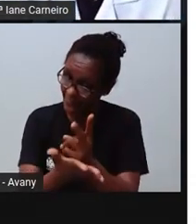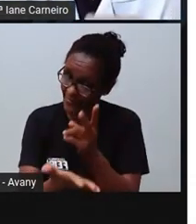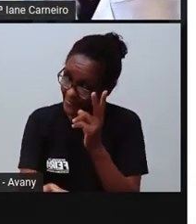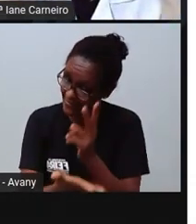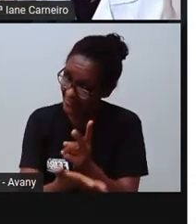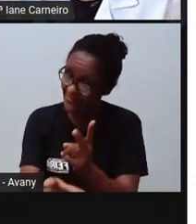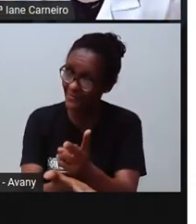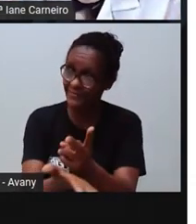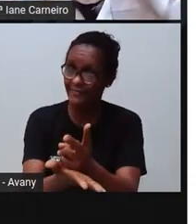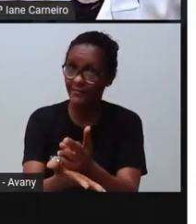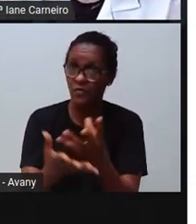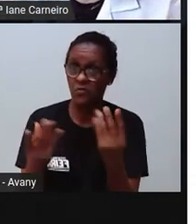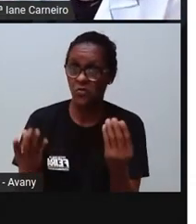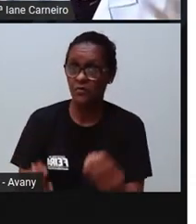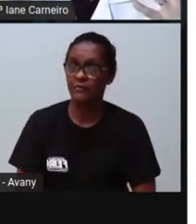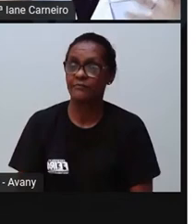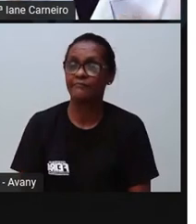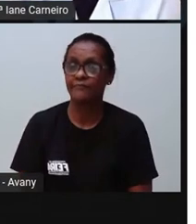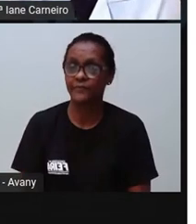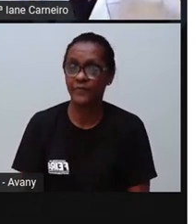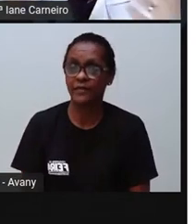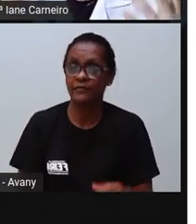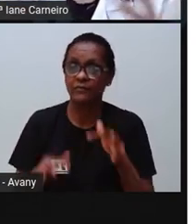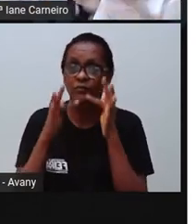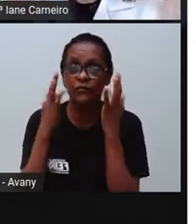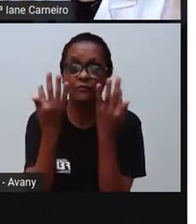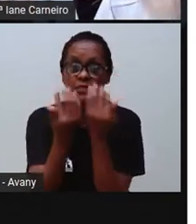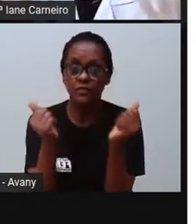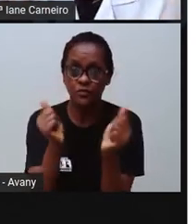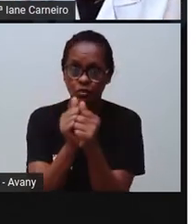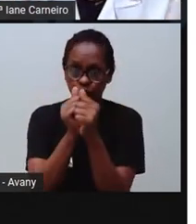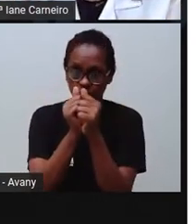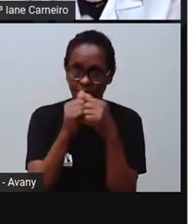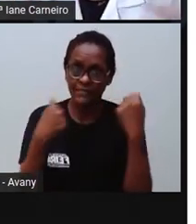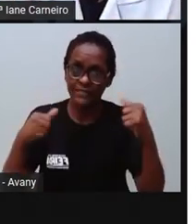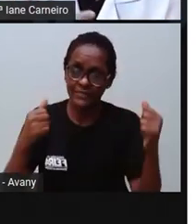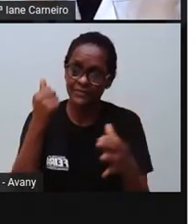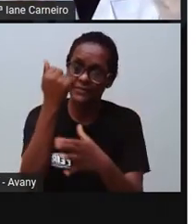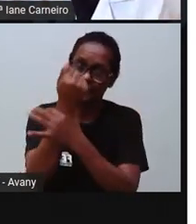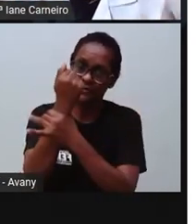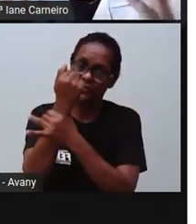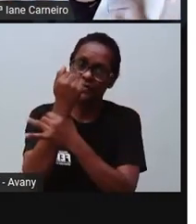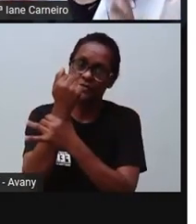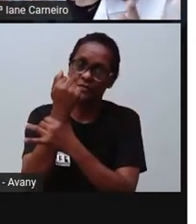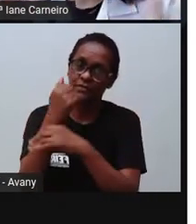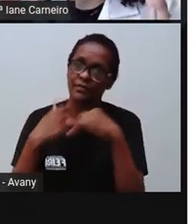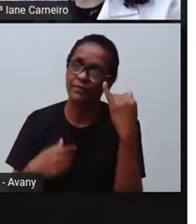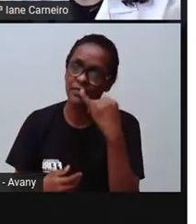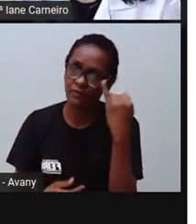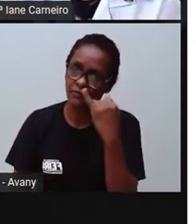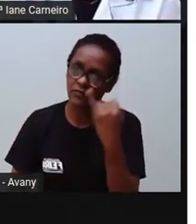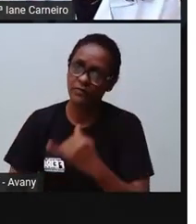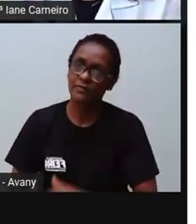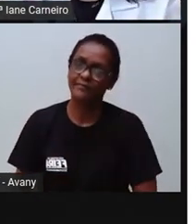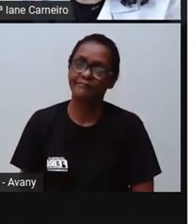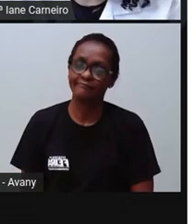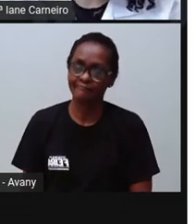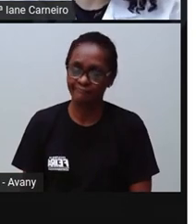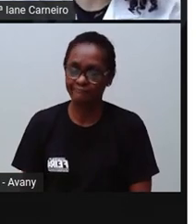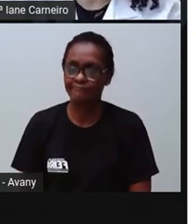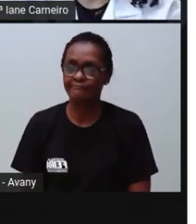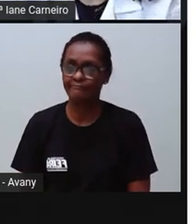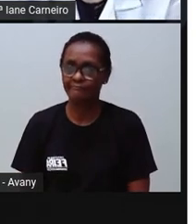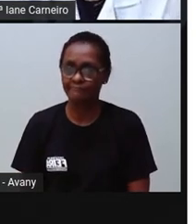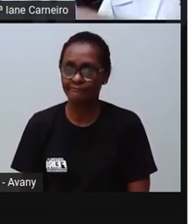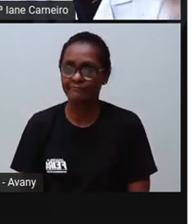né, em harmonia com nossos familiares, então, quanto mais segura ela for, né, segura nesses aspectos que a Pró falou aí mesmo.